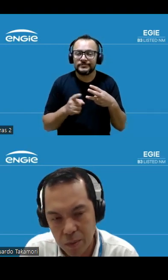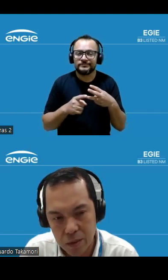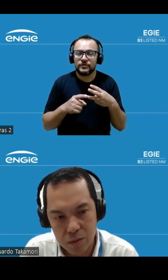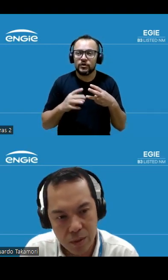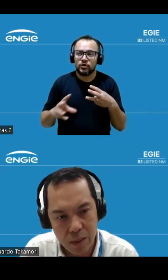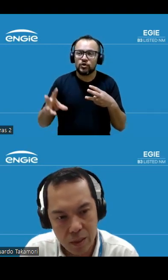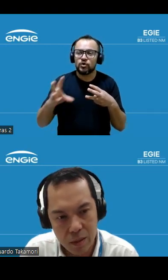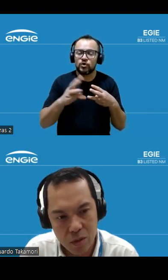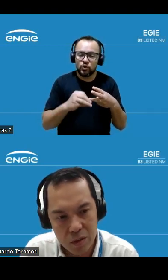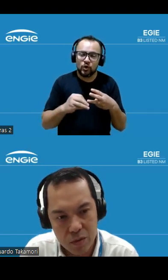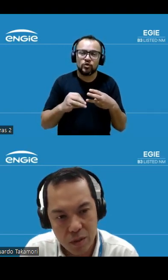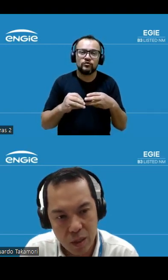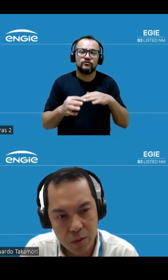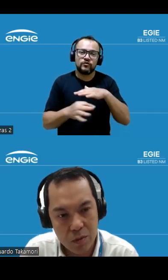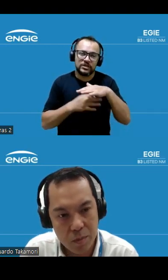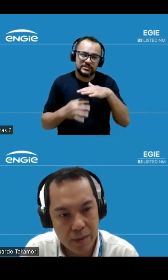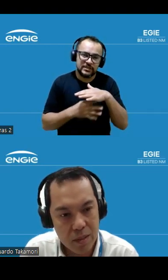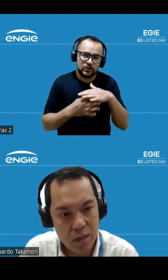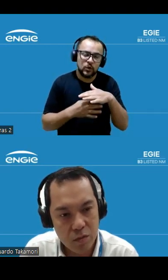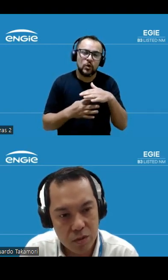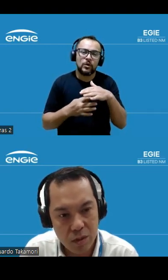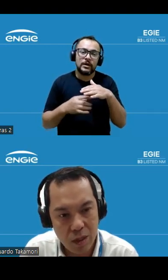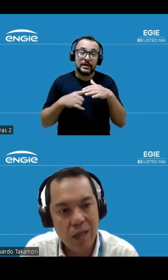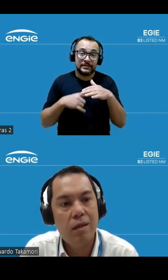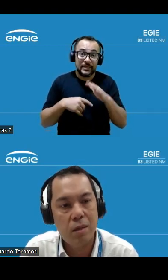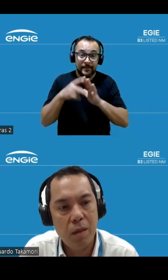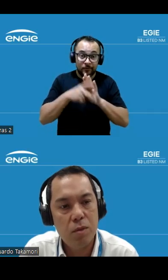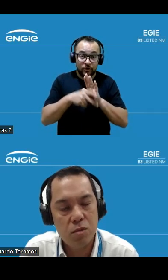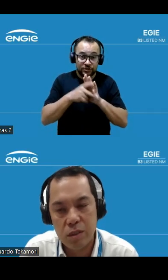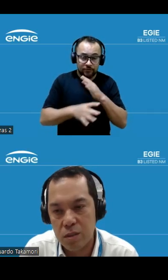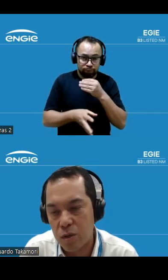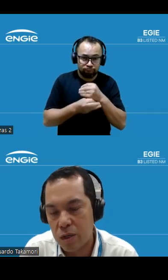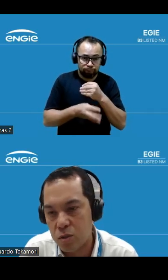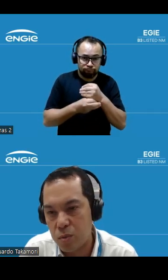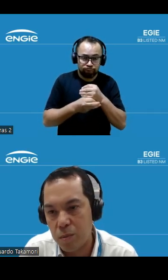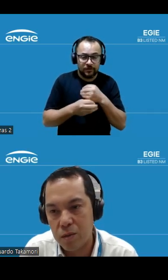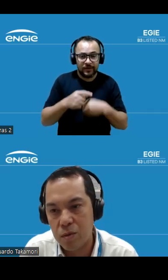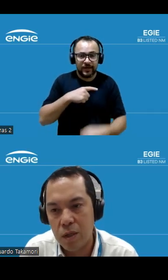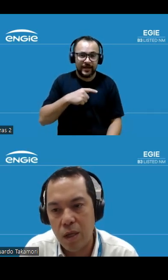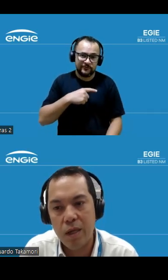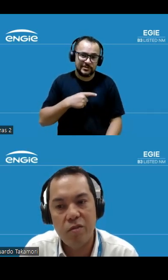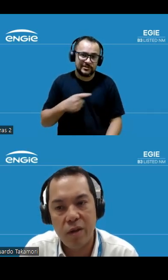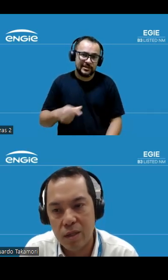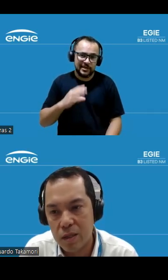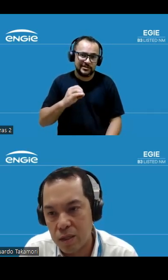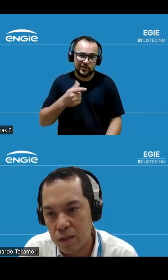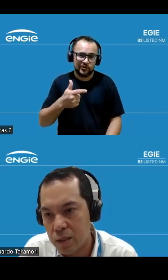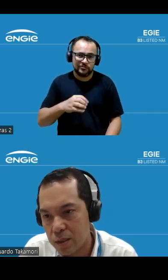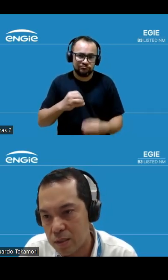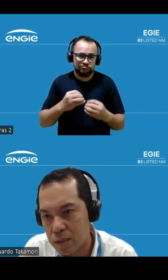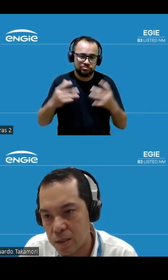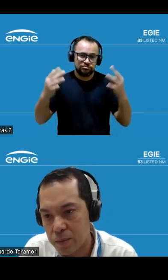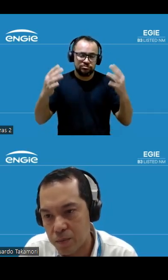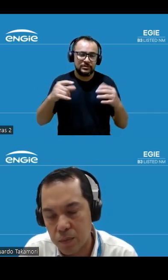fornecimento, ele... Toda vez que você tem projetos de implantação, você tem também emissões da sua cadeia de suprimento e que refletem aqui